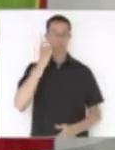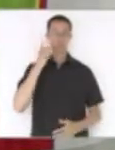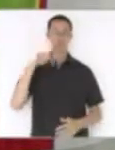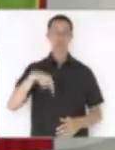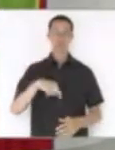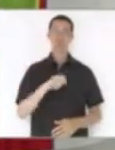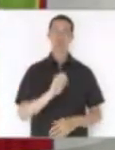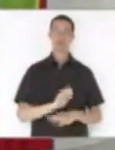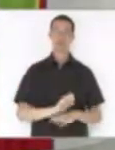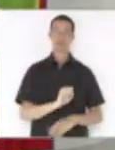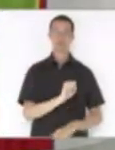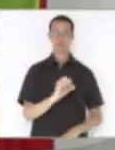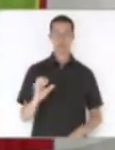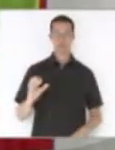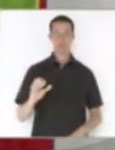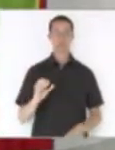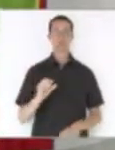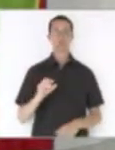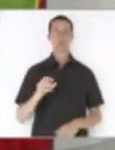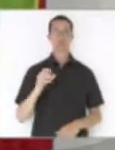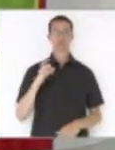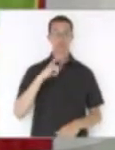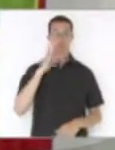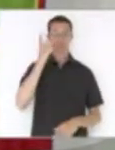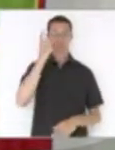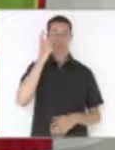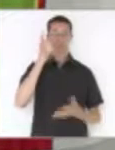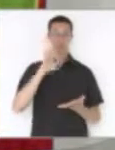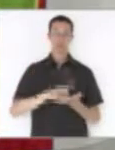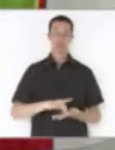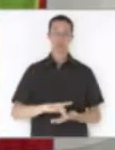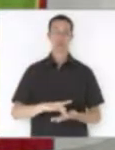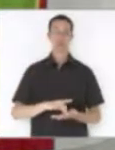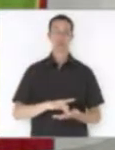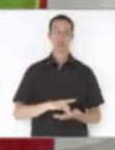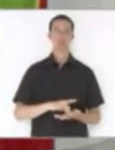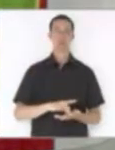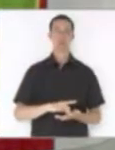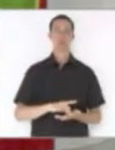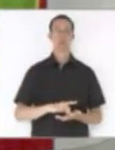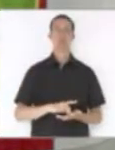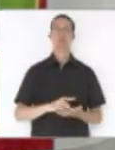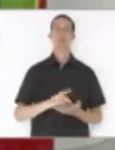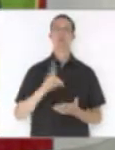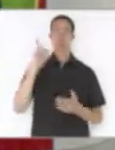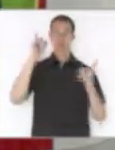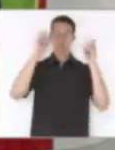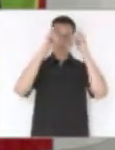a grande dificuldade financeira que atravessa.